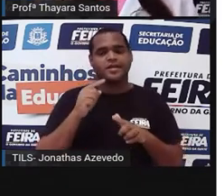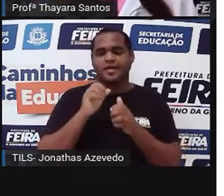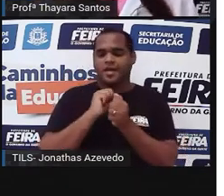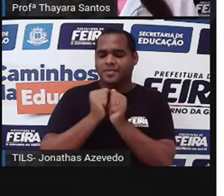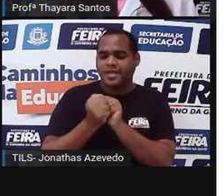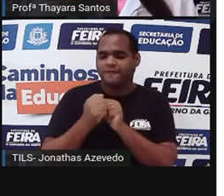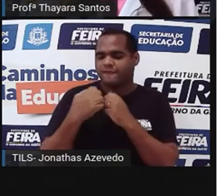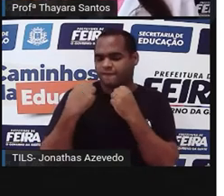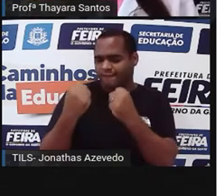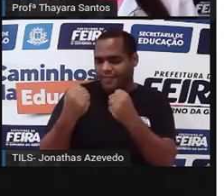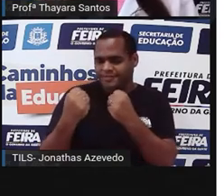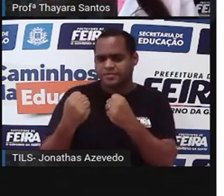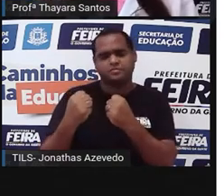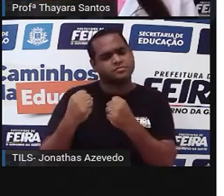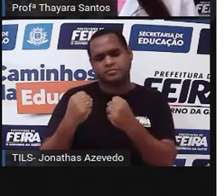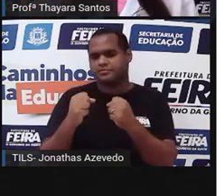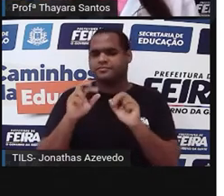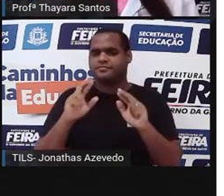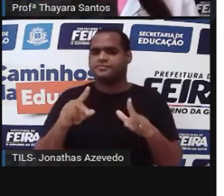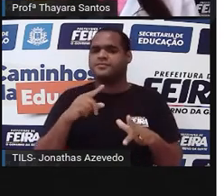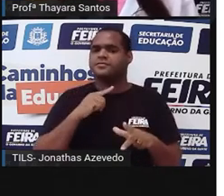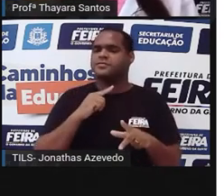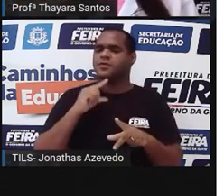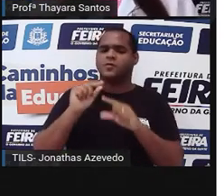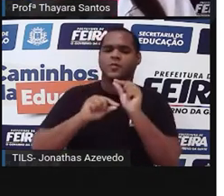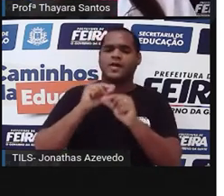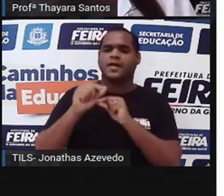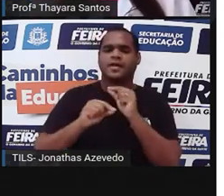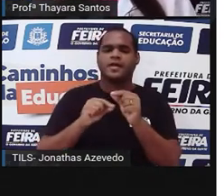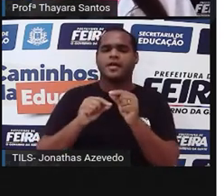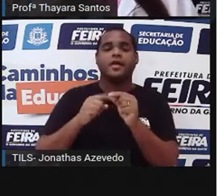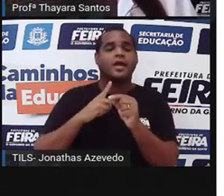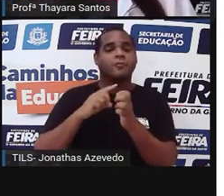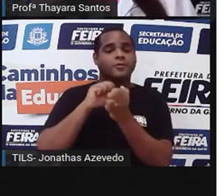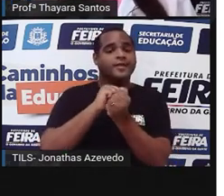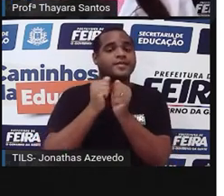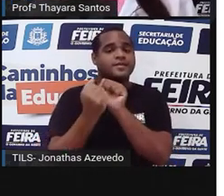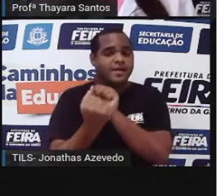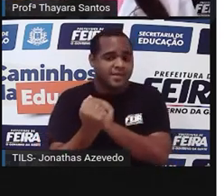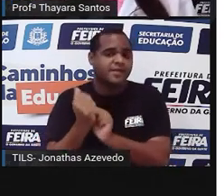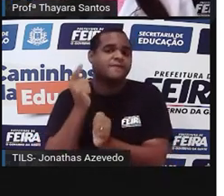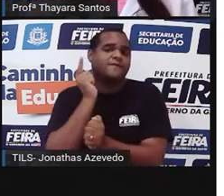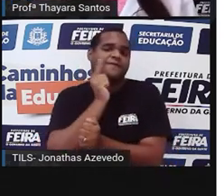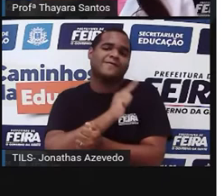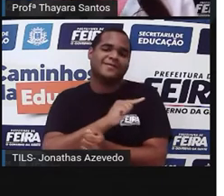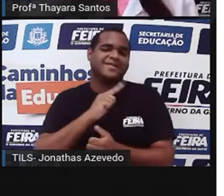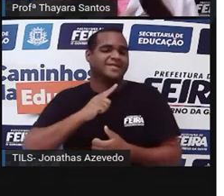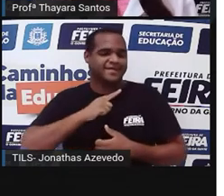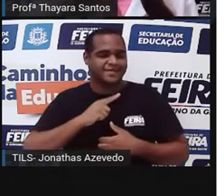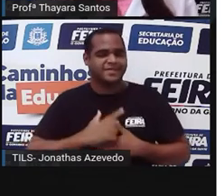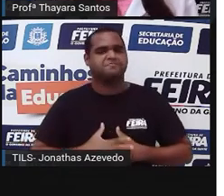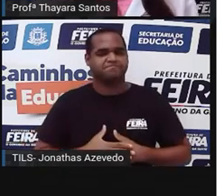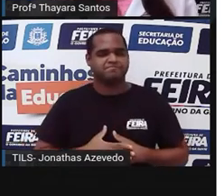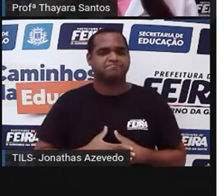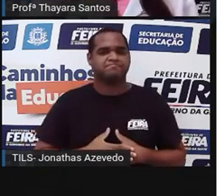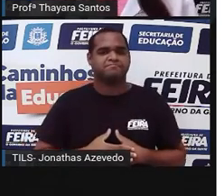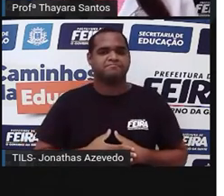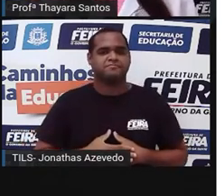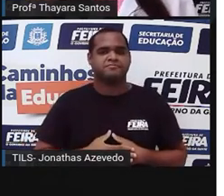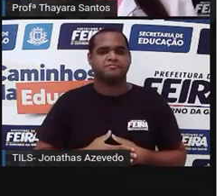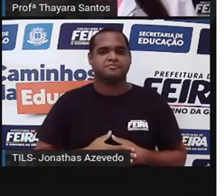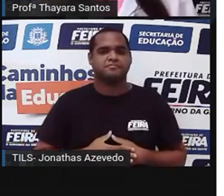é o mais forte. E o que quer dizer o mais apto? Quer dizer que é aquele que vai se adaptar melhor o ambiente.